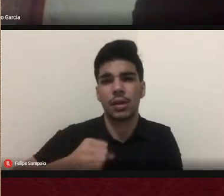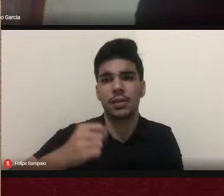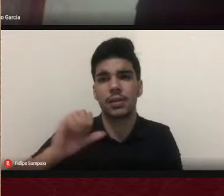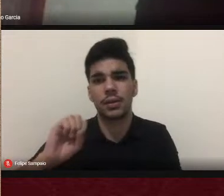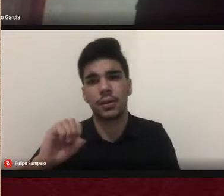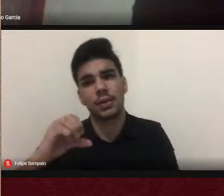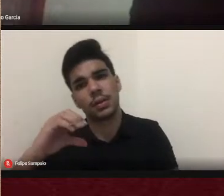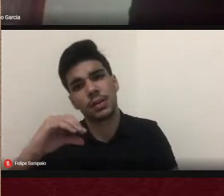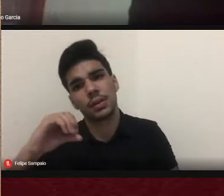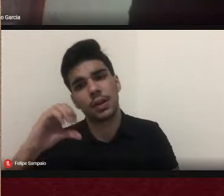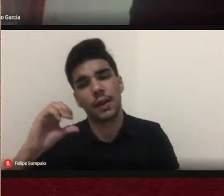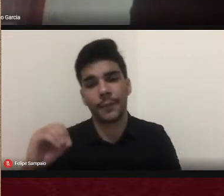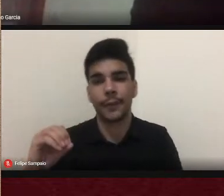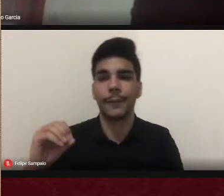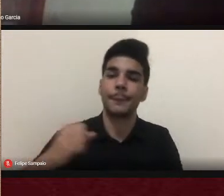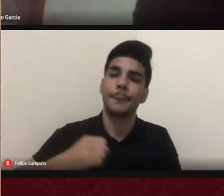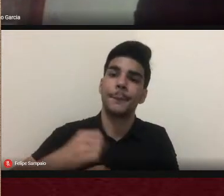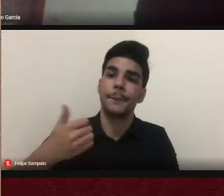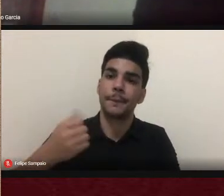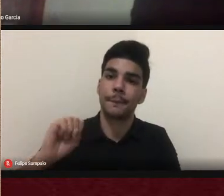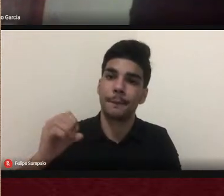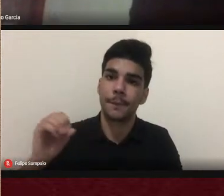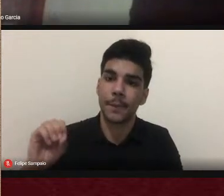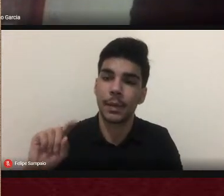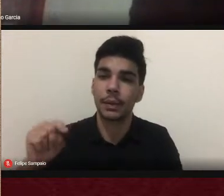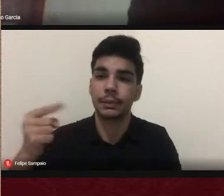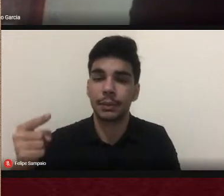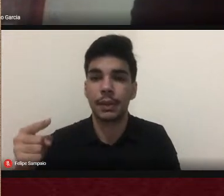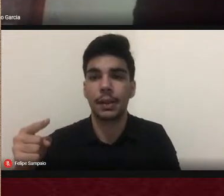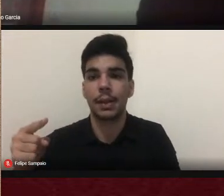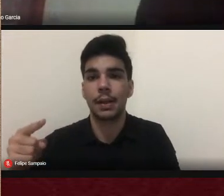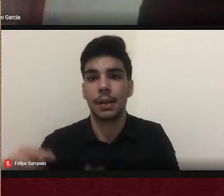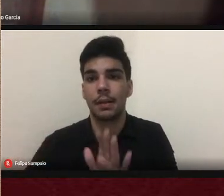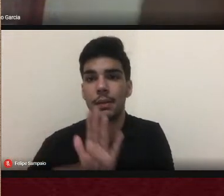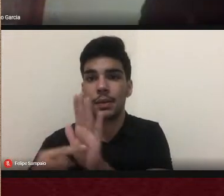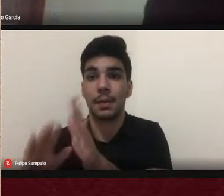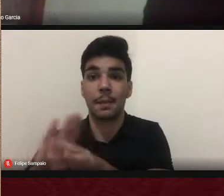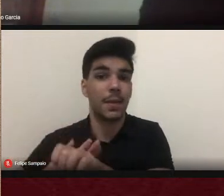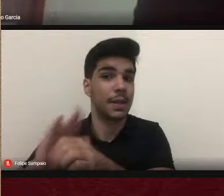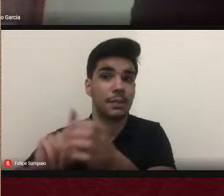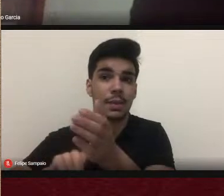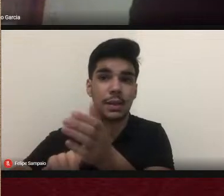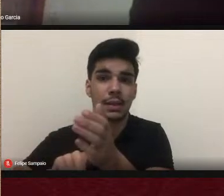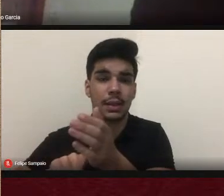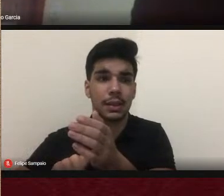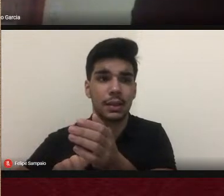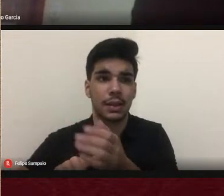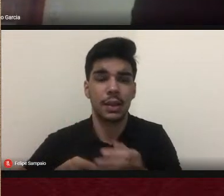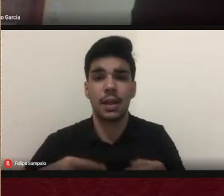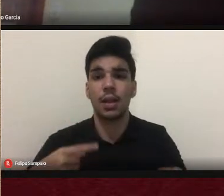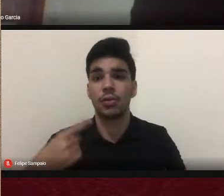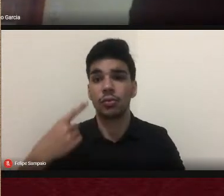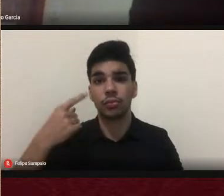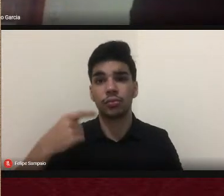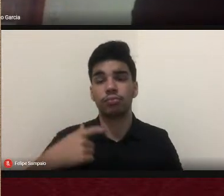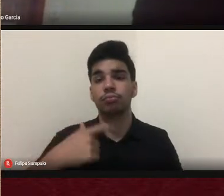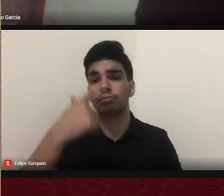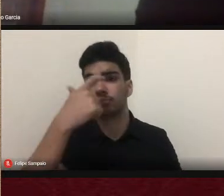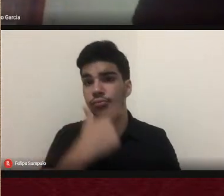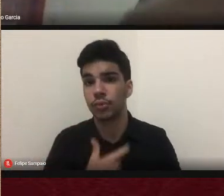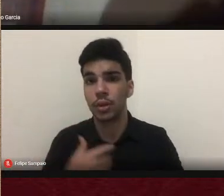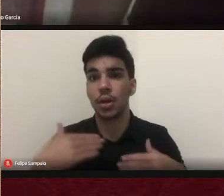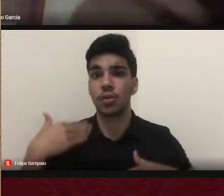se estabelecer com mais frequência as pesquisas sobre a história do corpo e curiosamente é o nosso objeto mais antigo de intermédio com o mundo